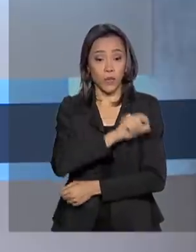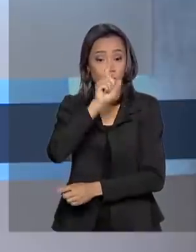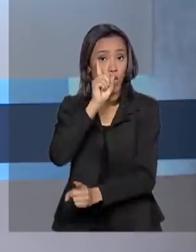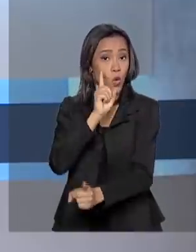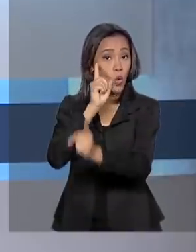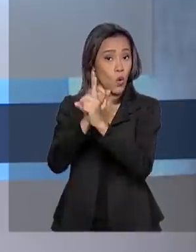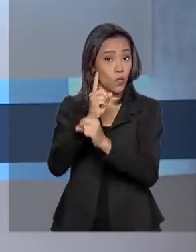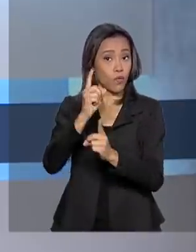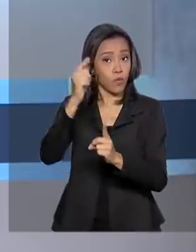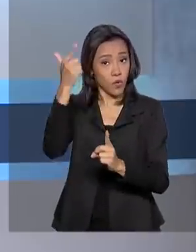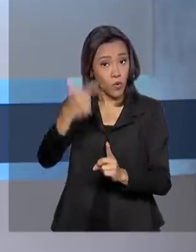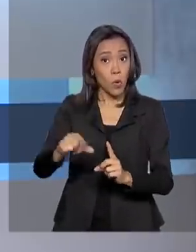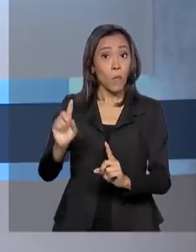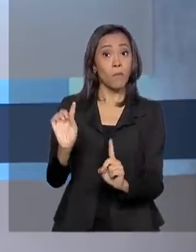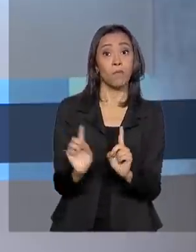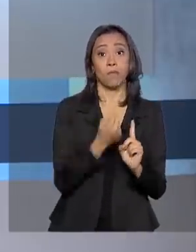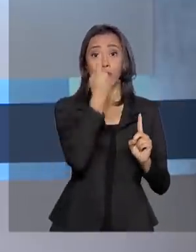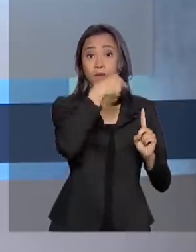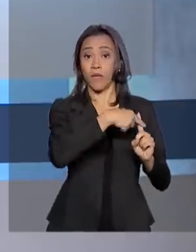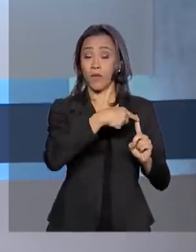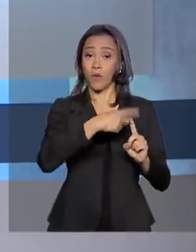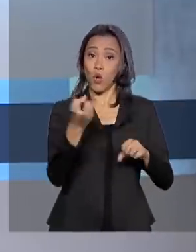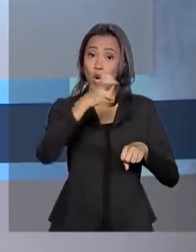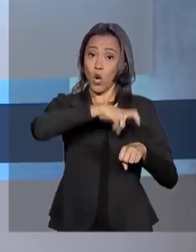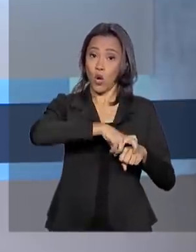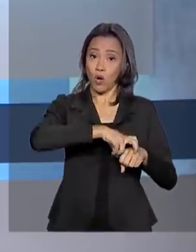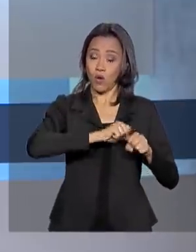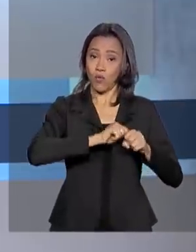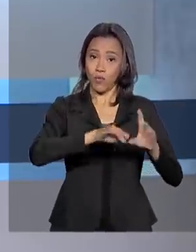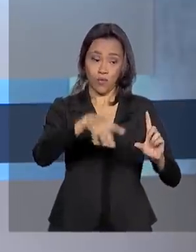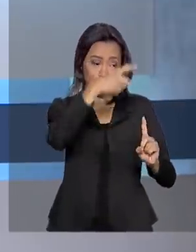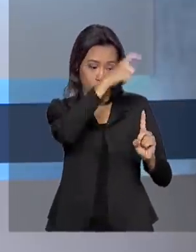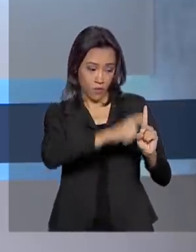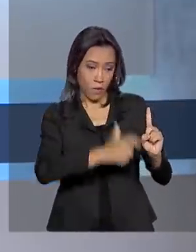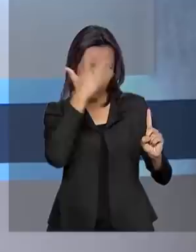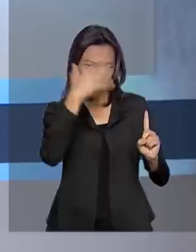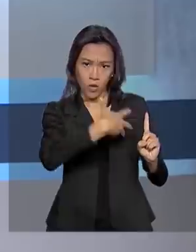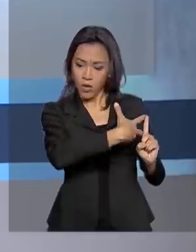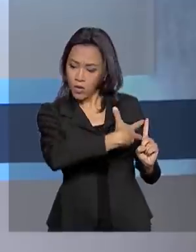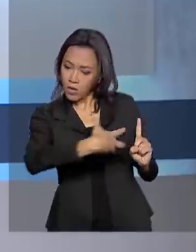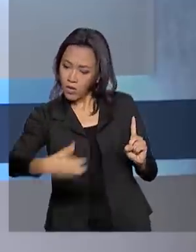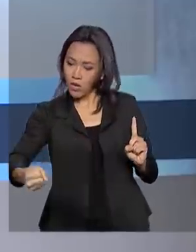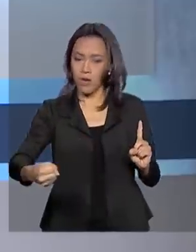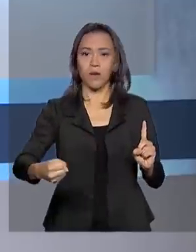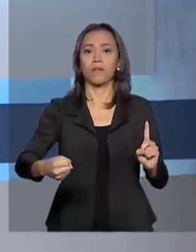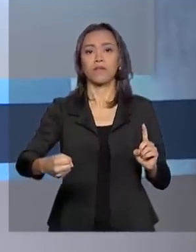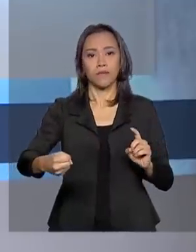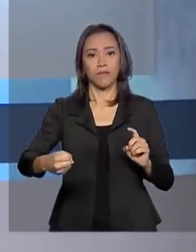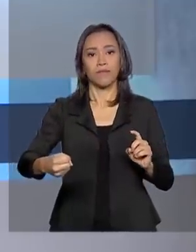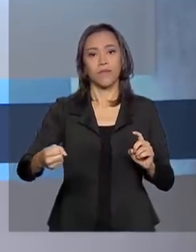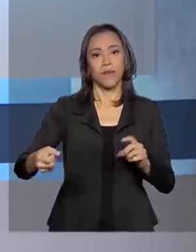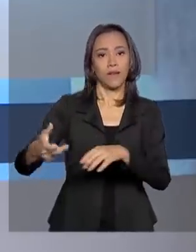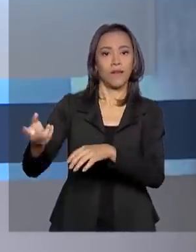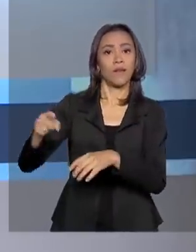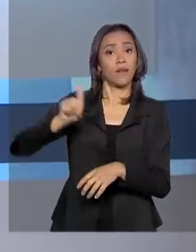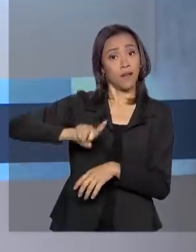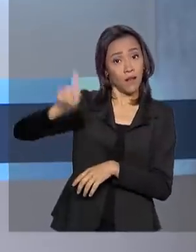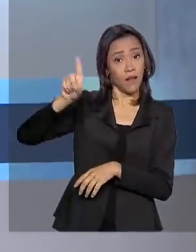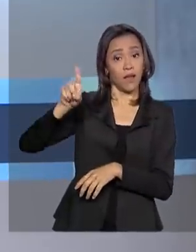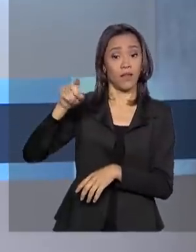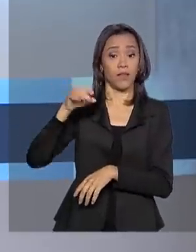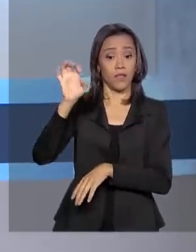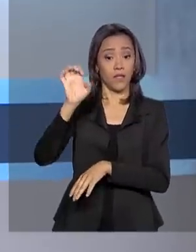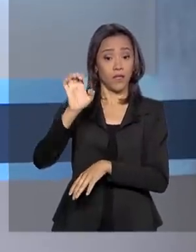caso de transmissão local de coronavírus lá no estado. É o primeiro caso de que o paciente lá no Rio de Janeiro